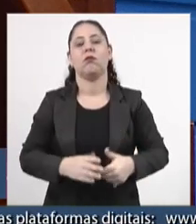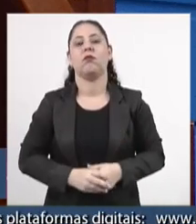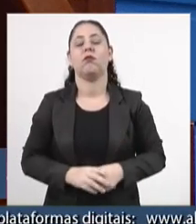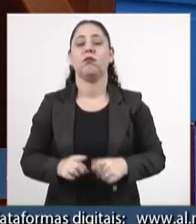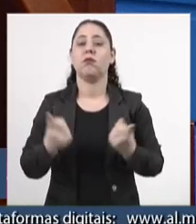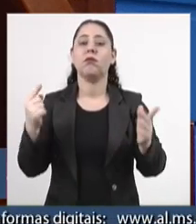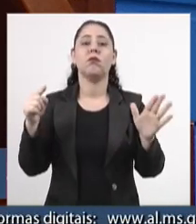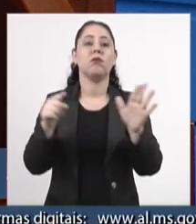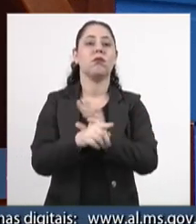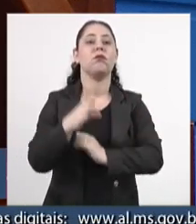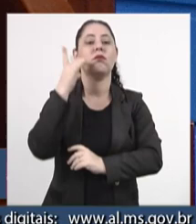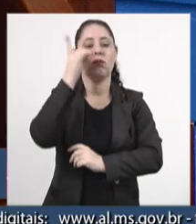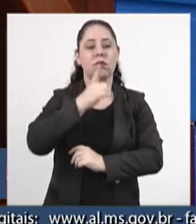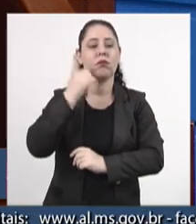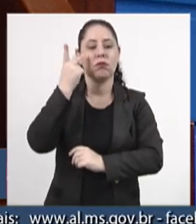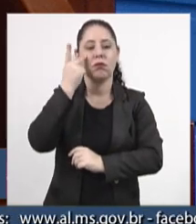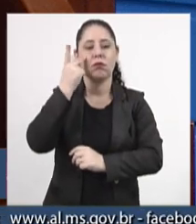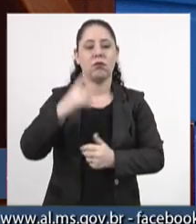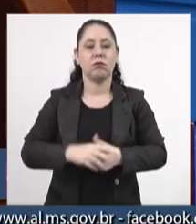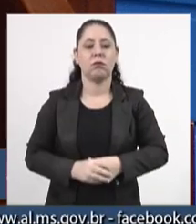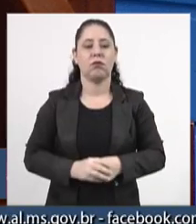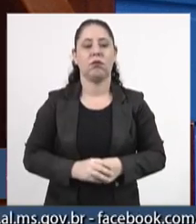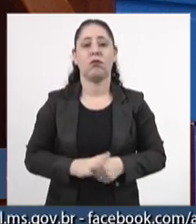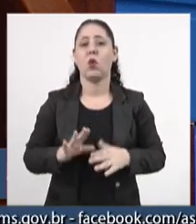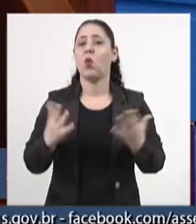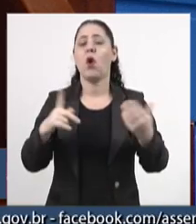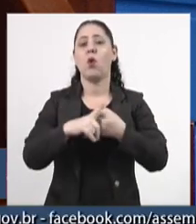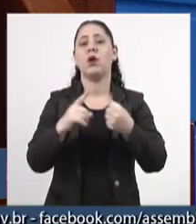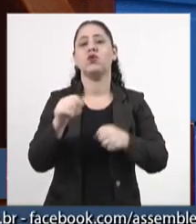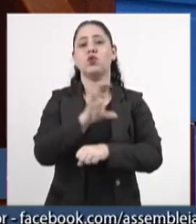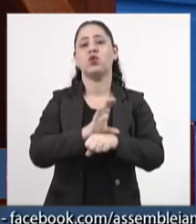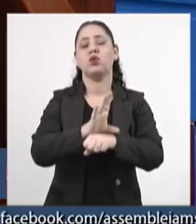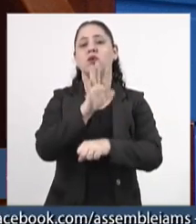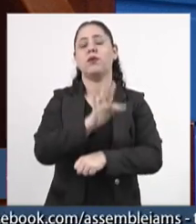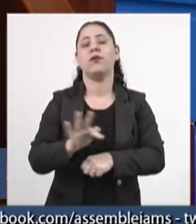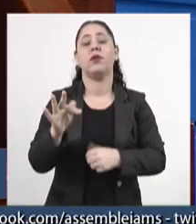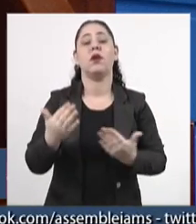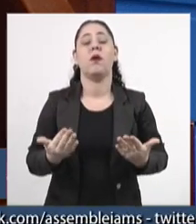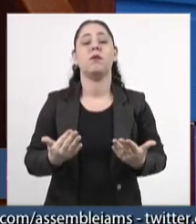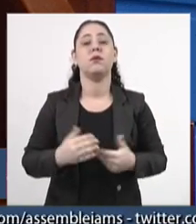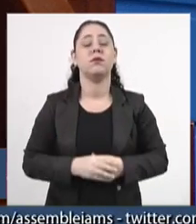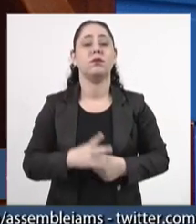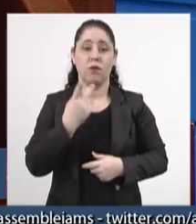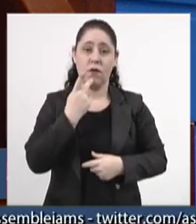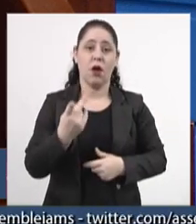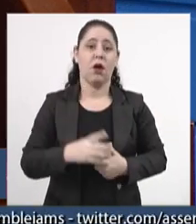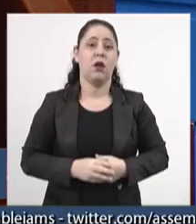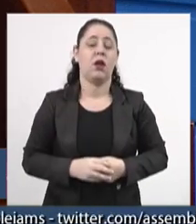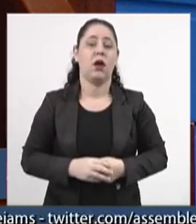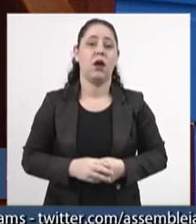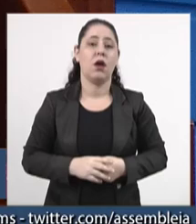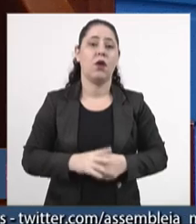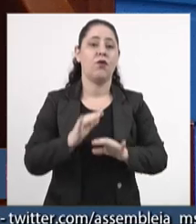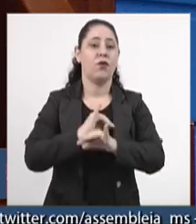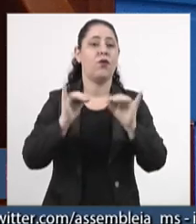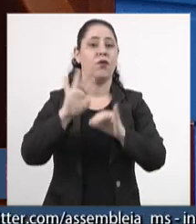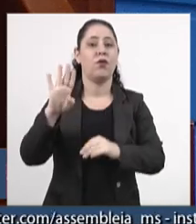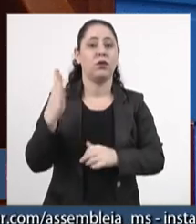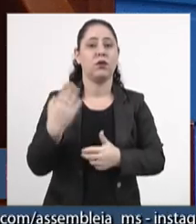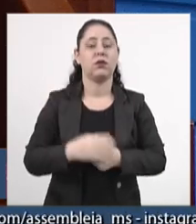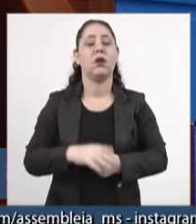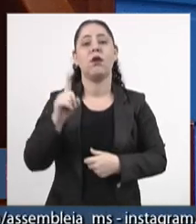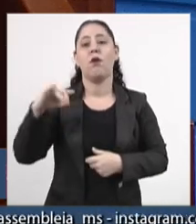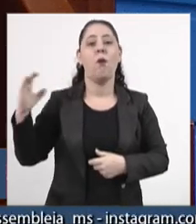Mais uma pergunta para o deputado Pedro Kemp, qual é o artigo da Constituição que fala que fake news, notícia